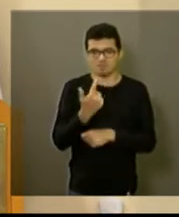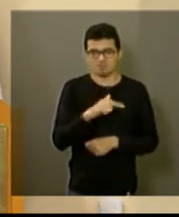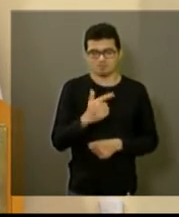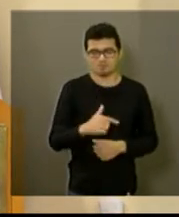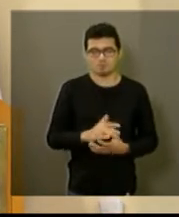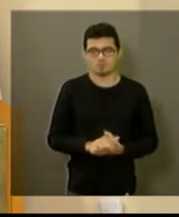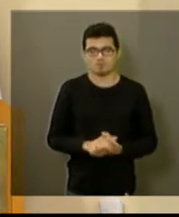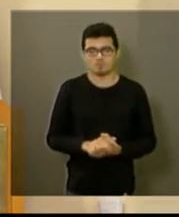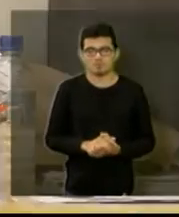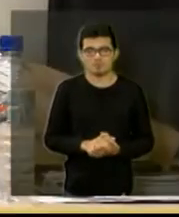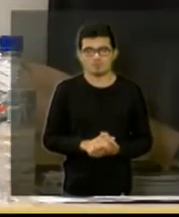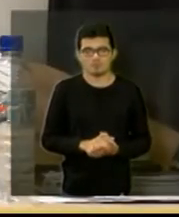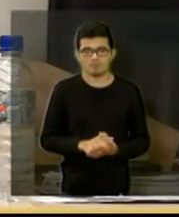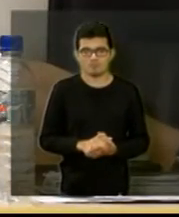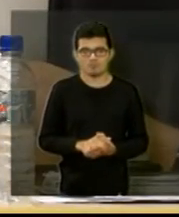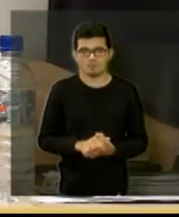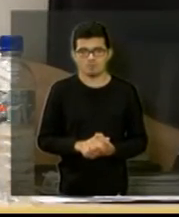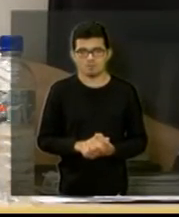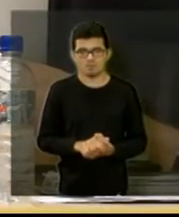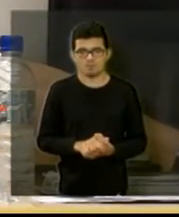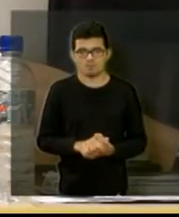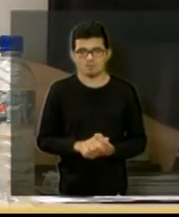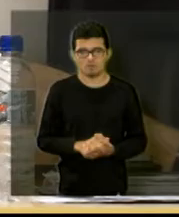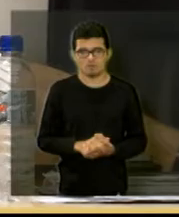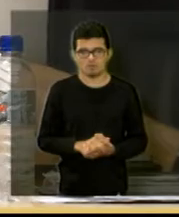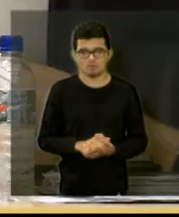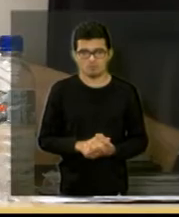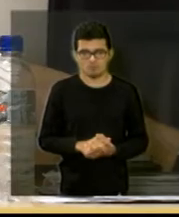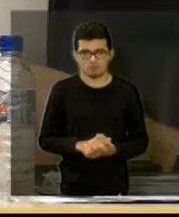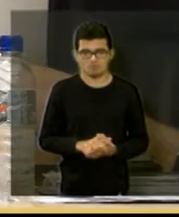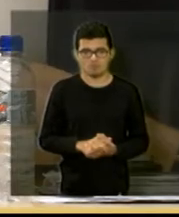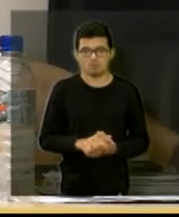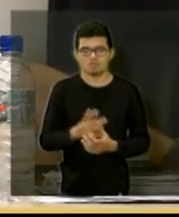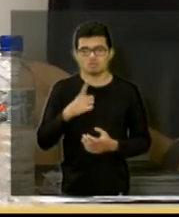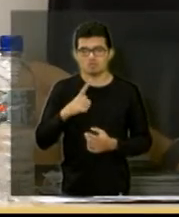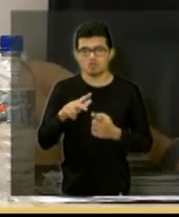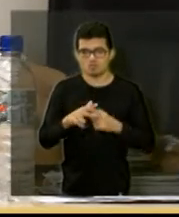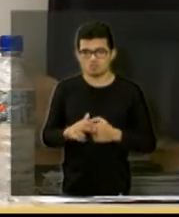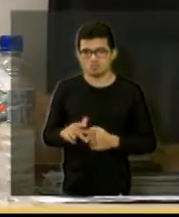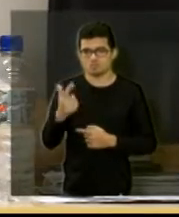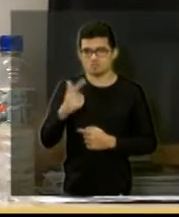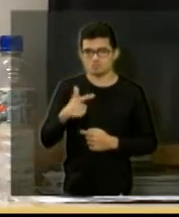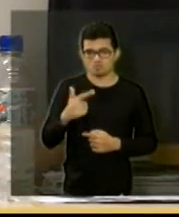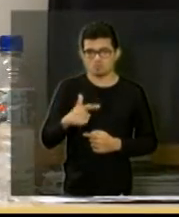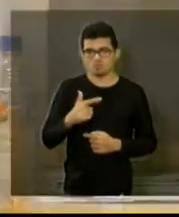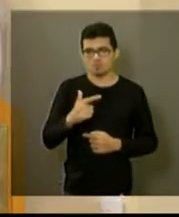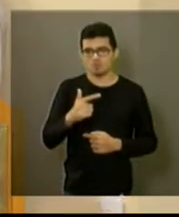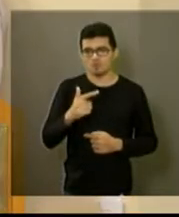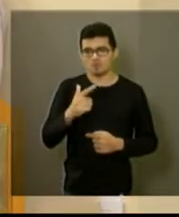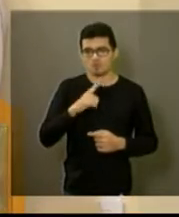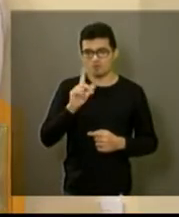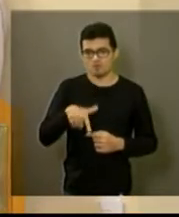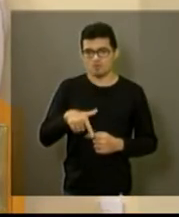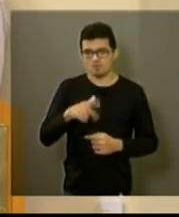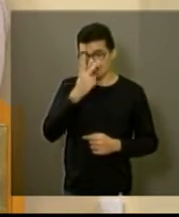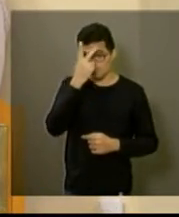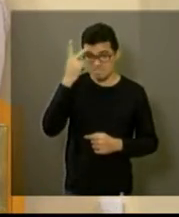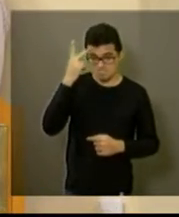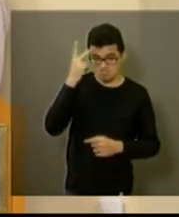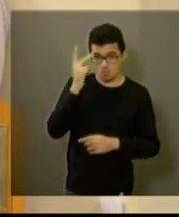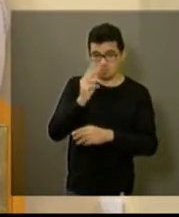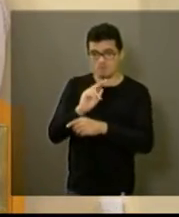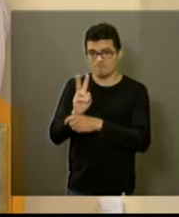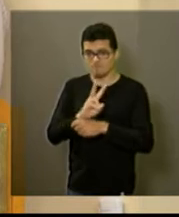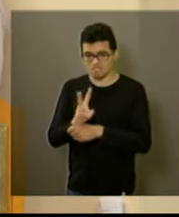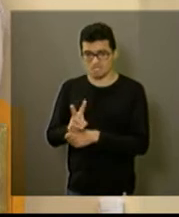correção, não é demanda que ela não tem, ela não tem mão de obra. Eles não têm mão de obra para poder... Isso, desculpe. Eles não têm mão de obra para ficar